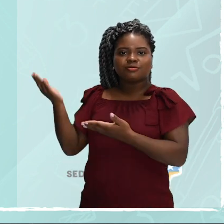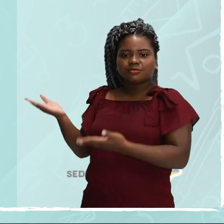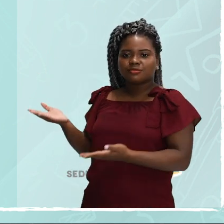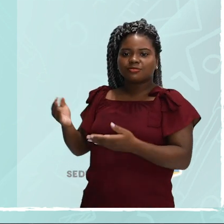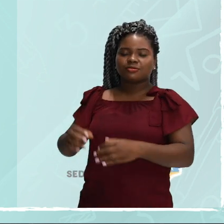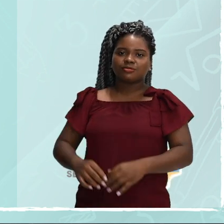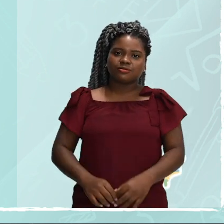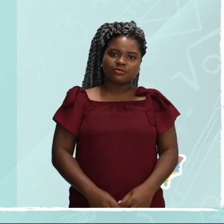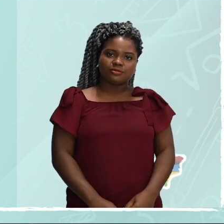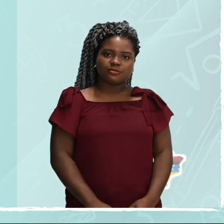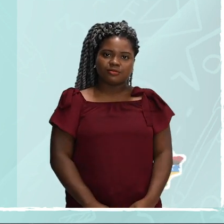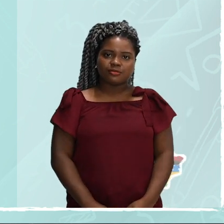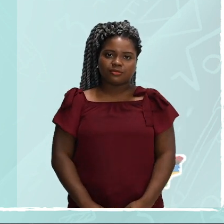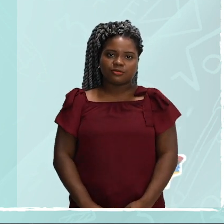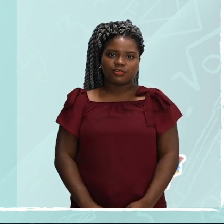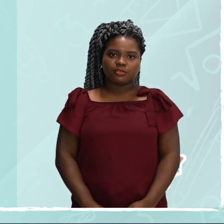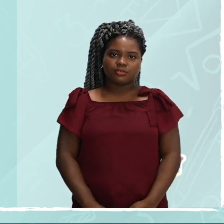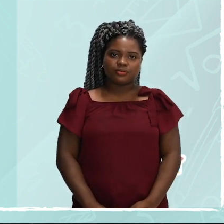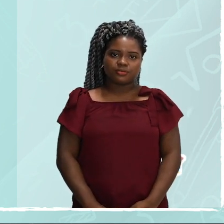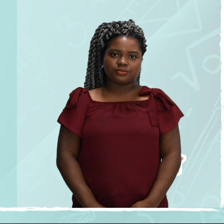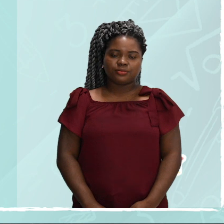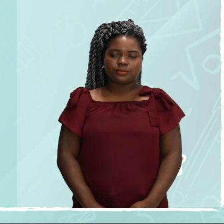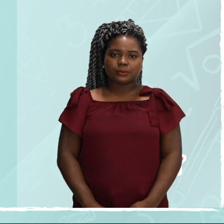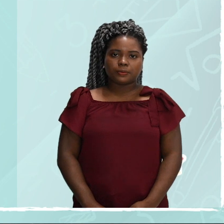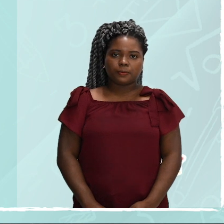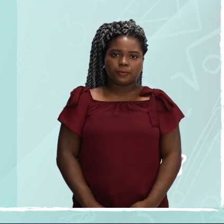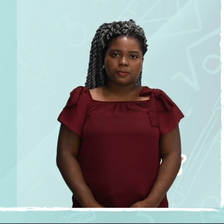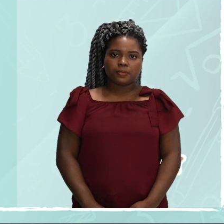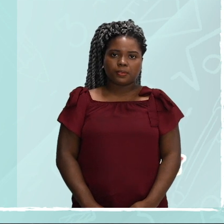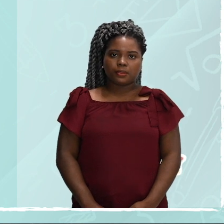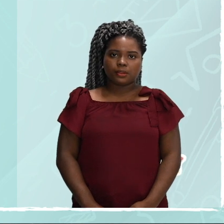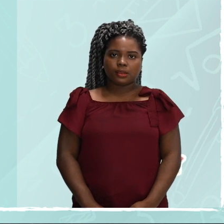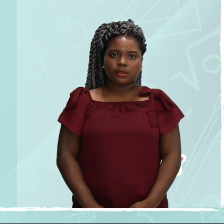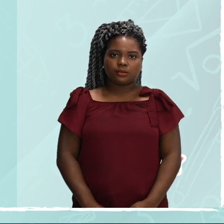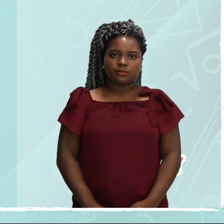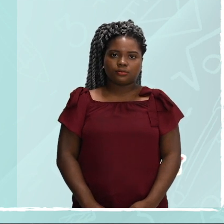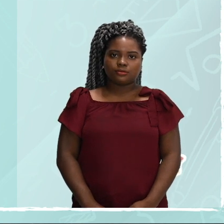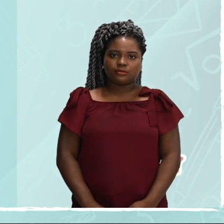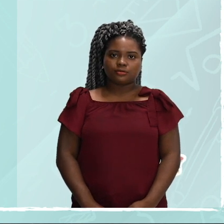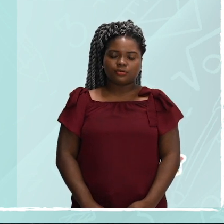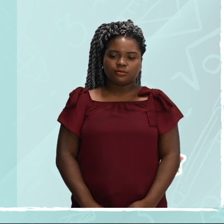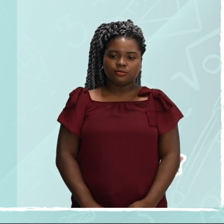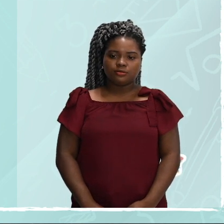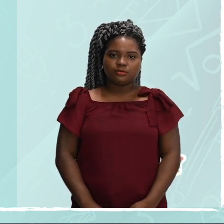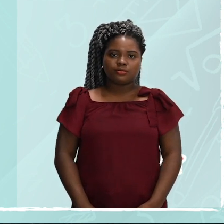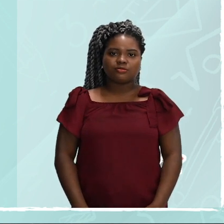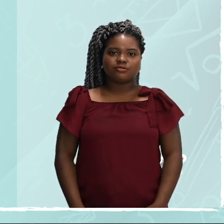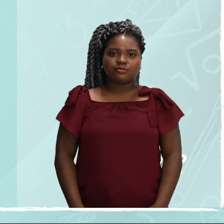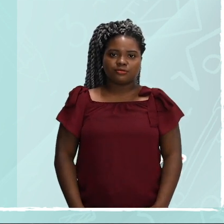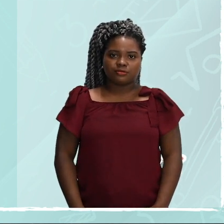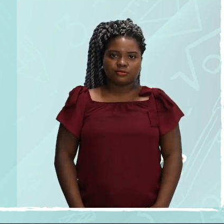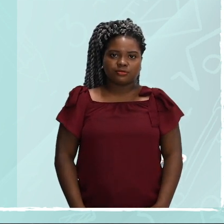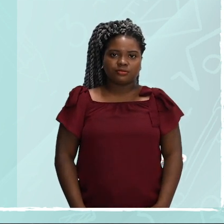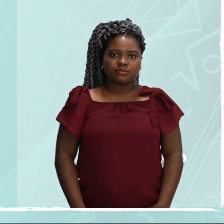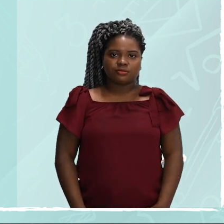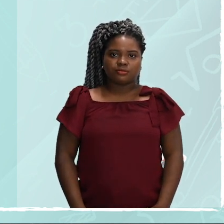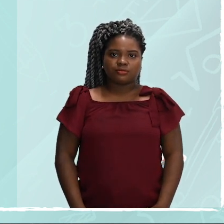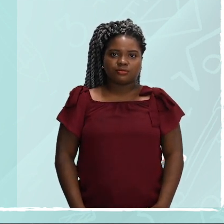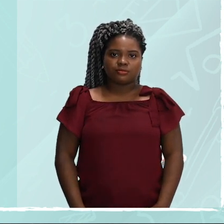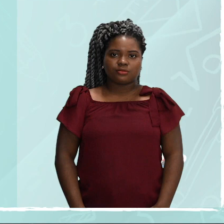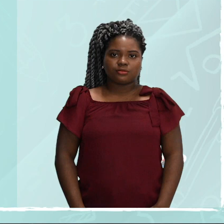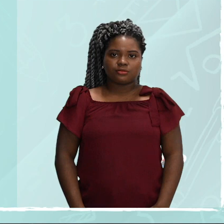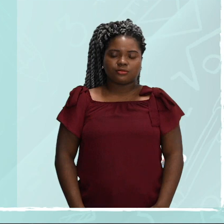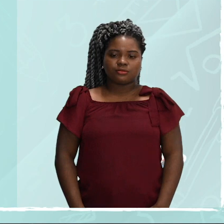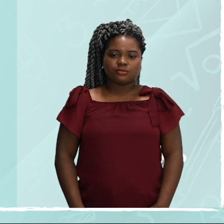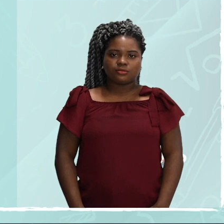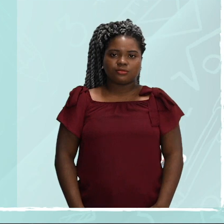posicionado atrás da linha de fundo do campo e em qualquer posição. E tem o objetivo de mandar a bola para o campo